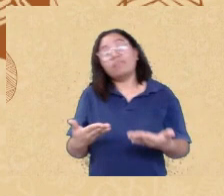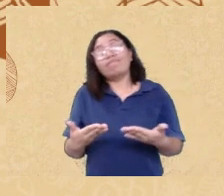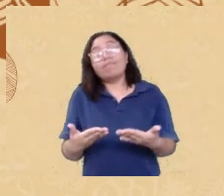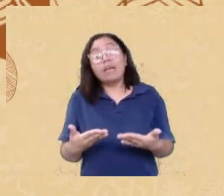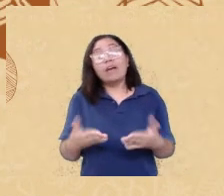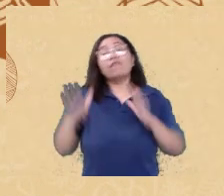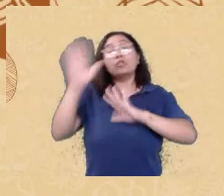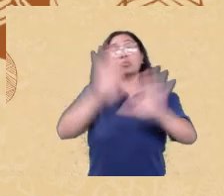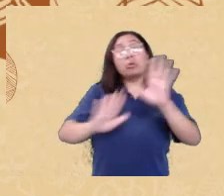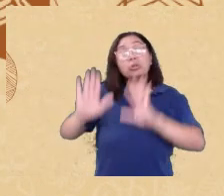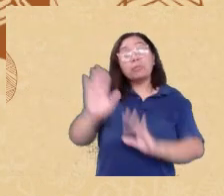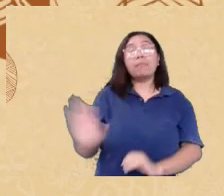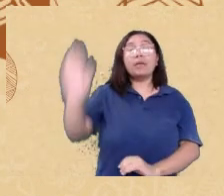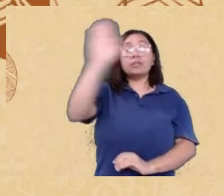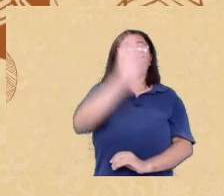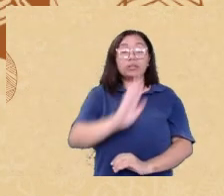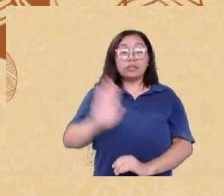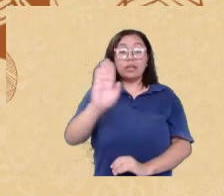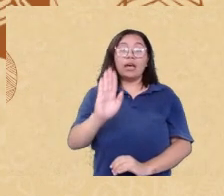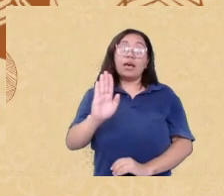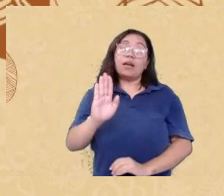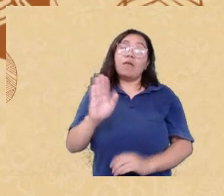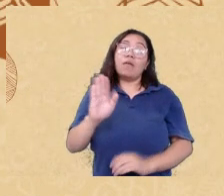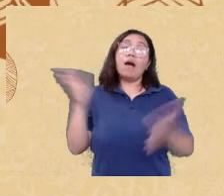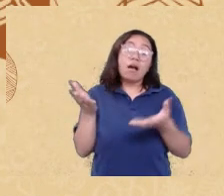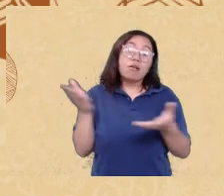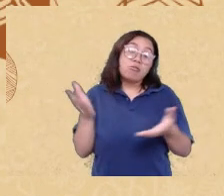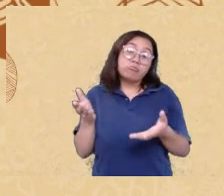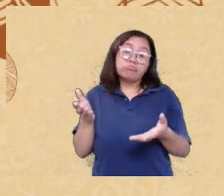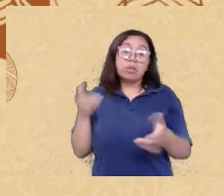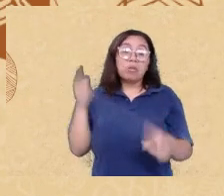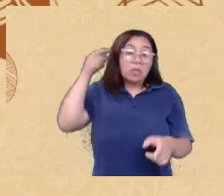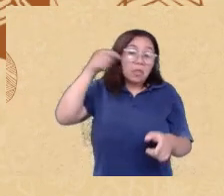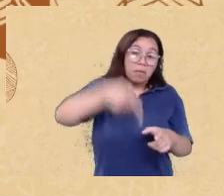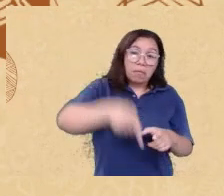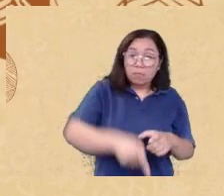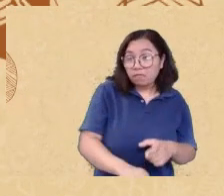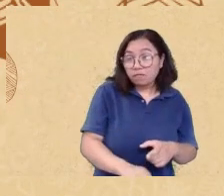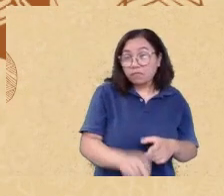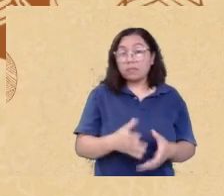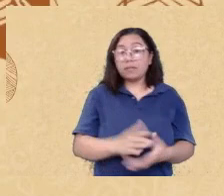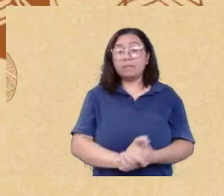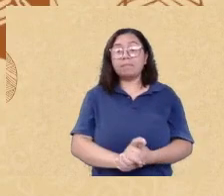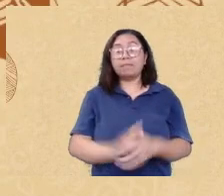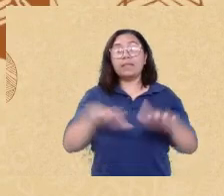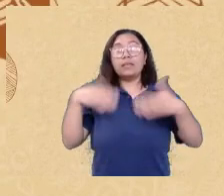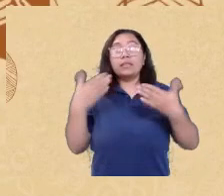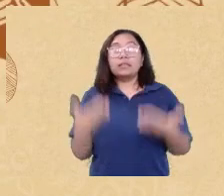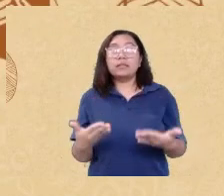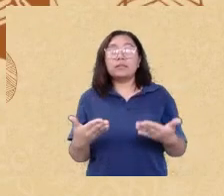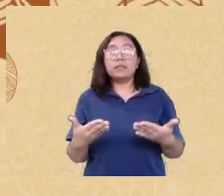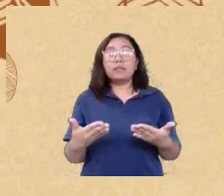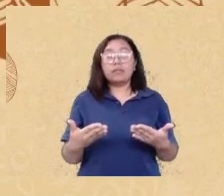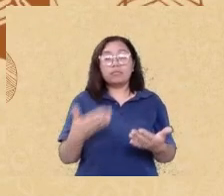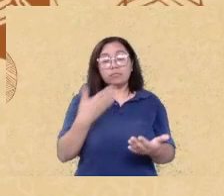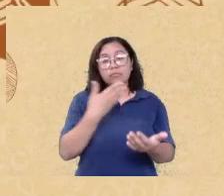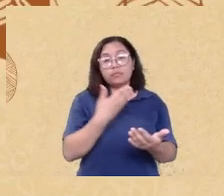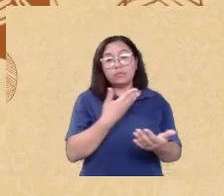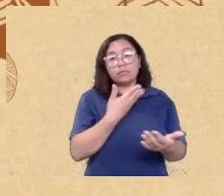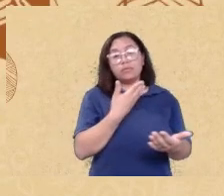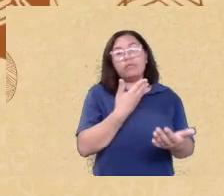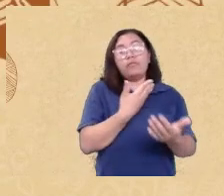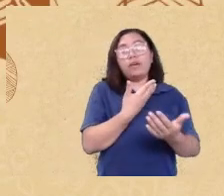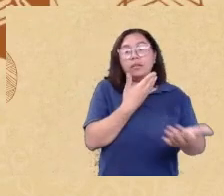falaria por exemplo das minhas experiências de tradução e adaptação de testes psicológicos escalas comportamentais instrumentos para remediação de déficits